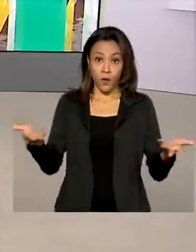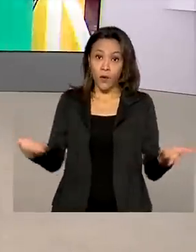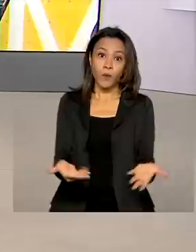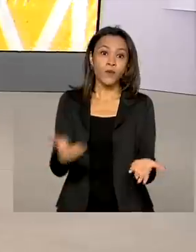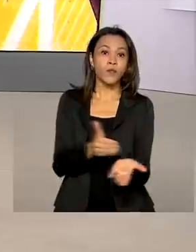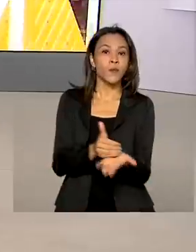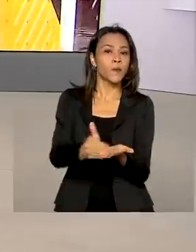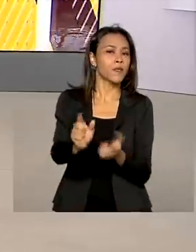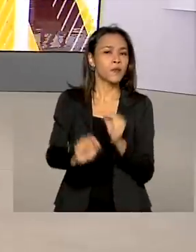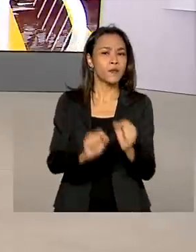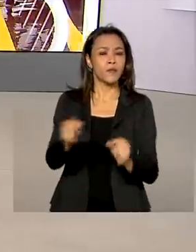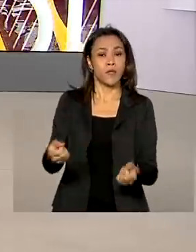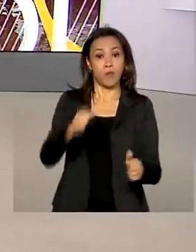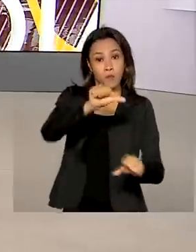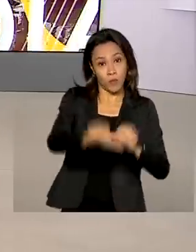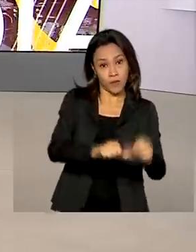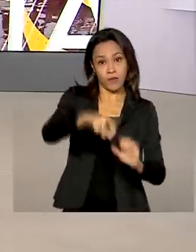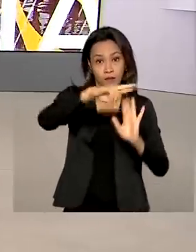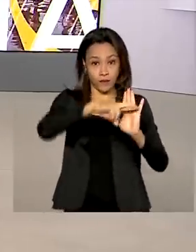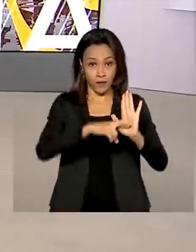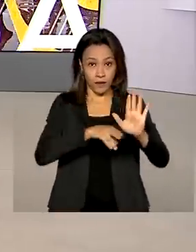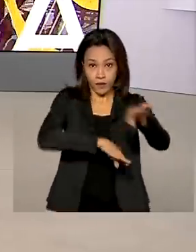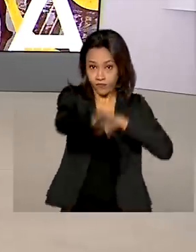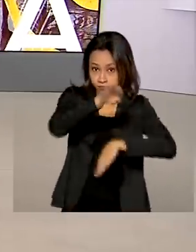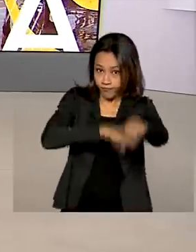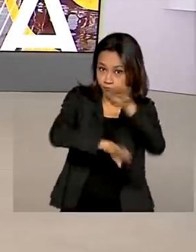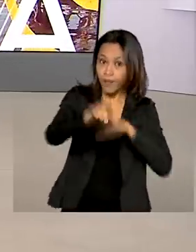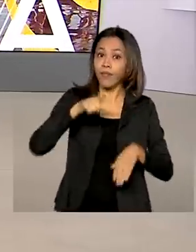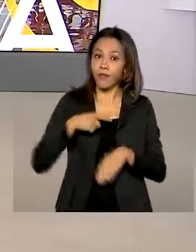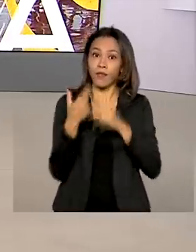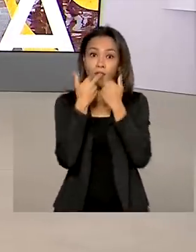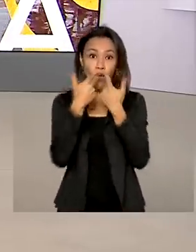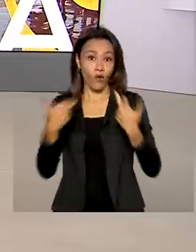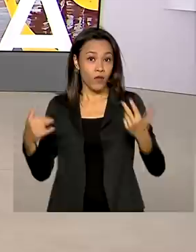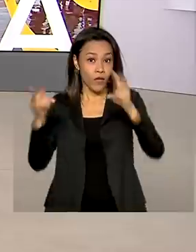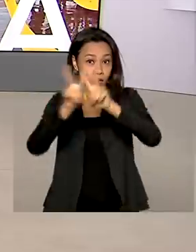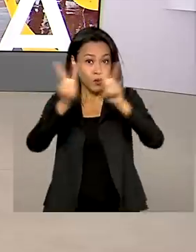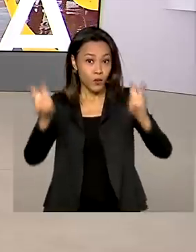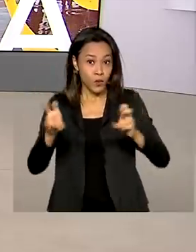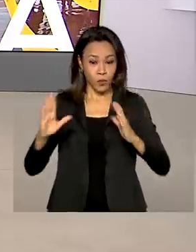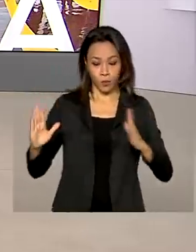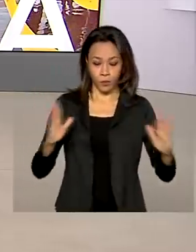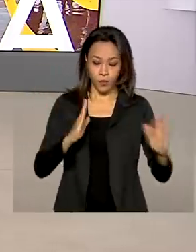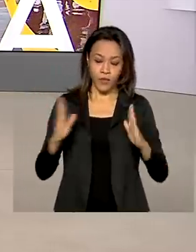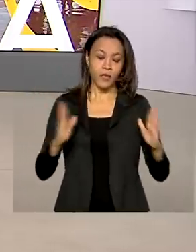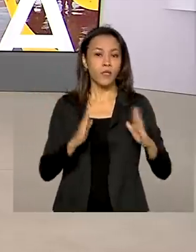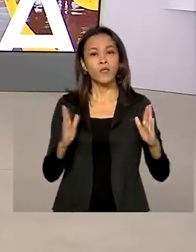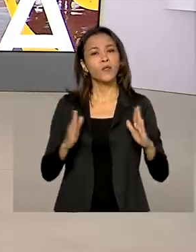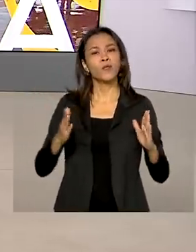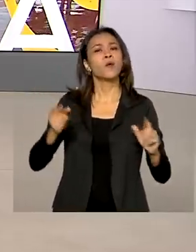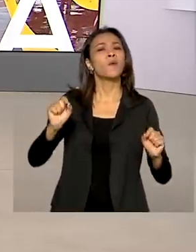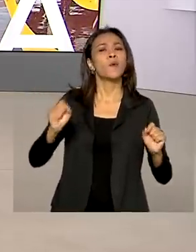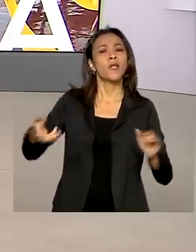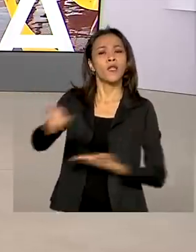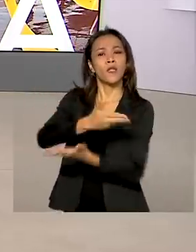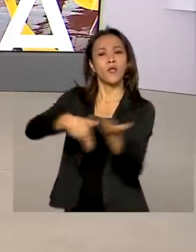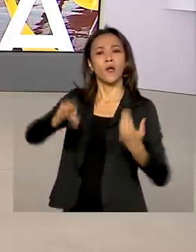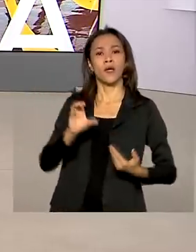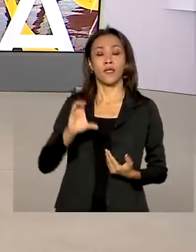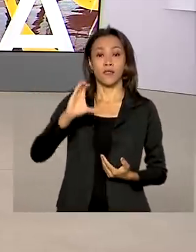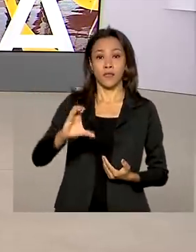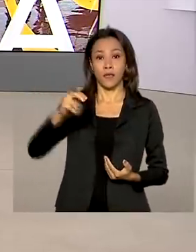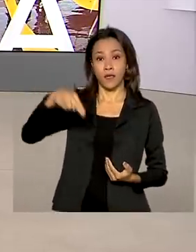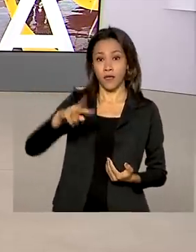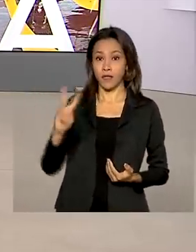alterações no Código Brasileiro de Trânsito. Tem novidade com relação aos prazos de renovação da Carteira Nacional de Habilitação,